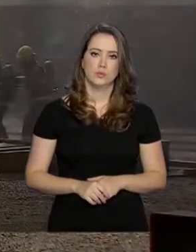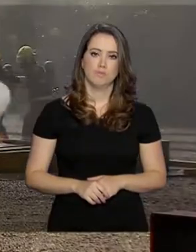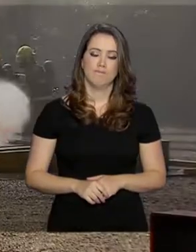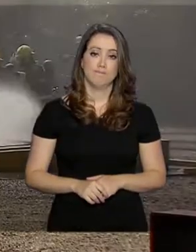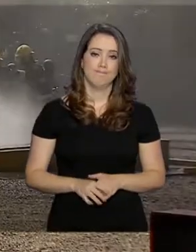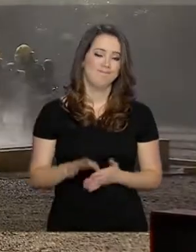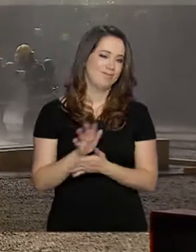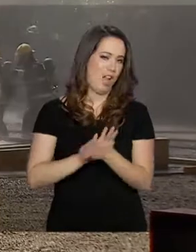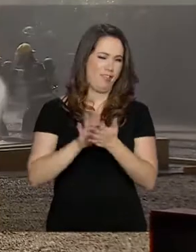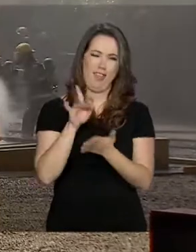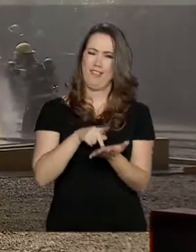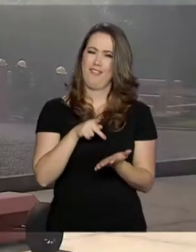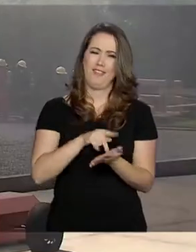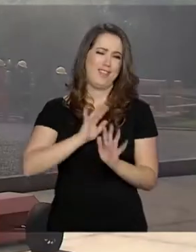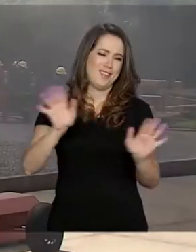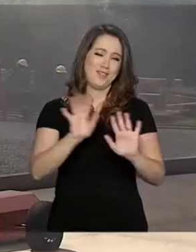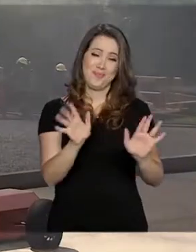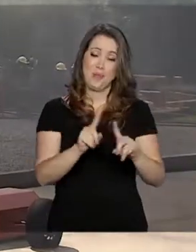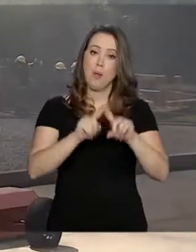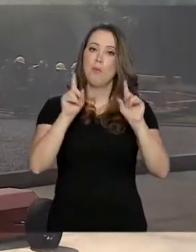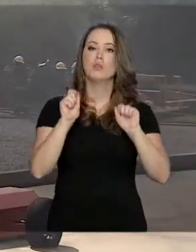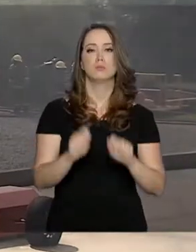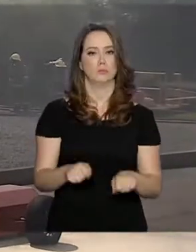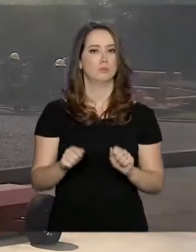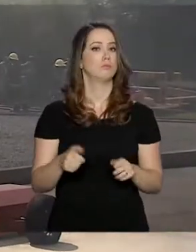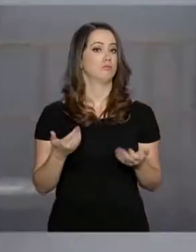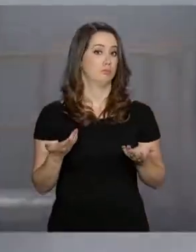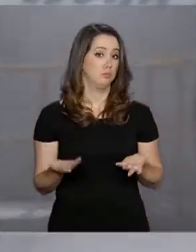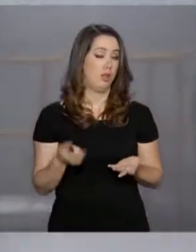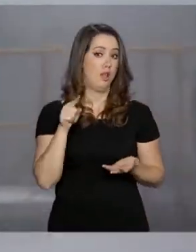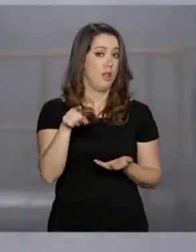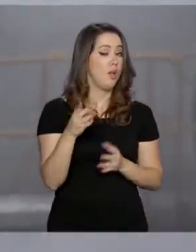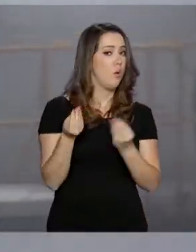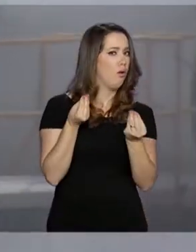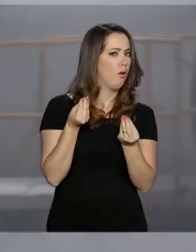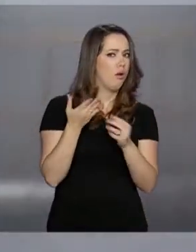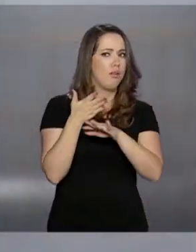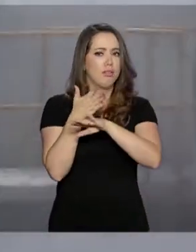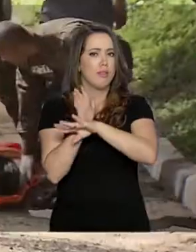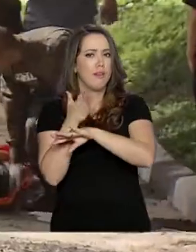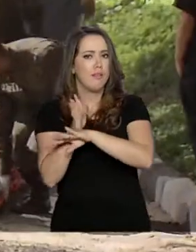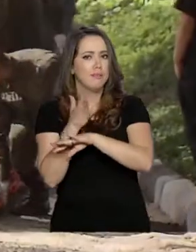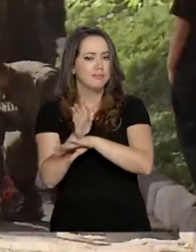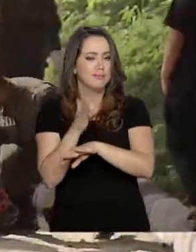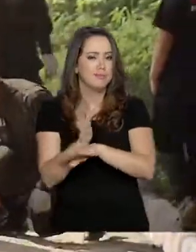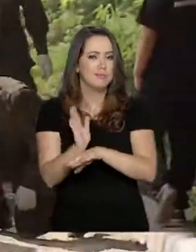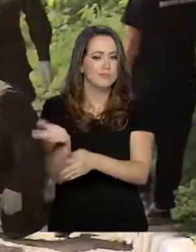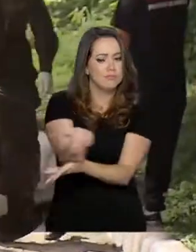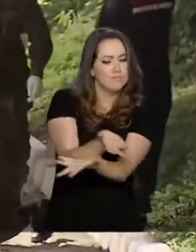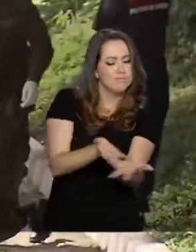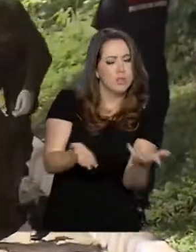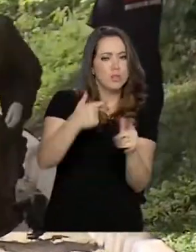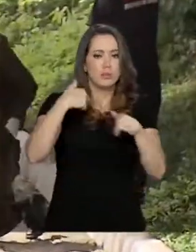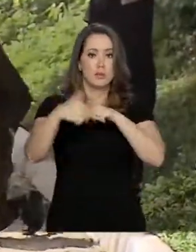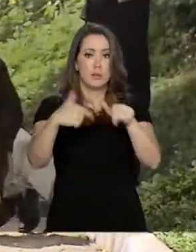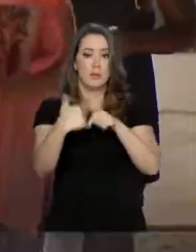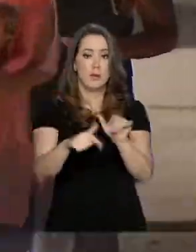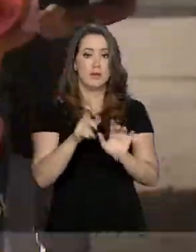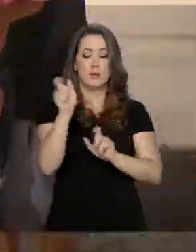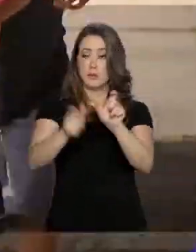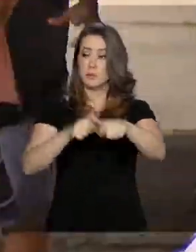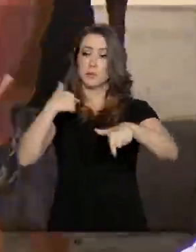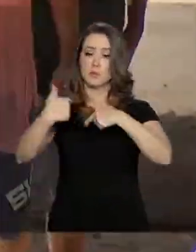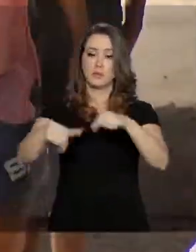Nada disso é verdade, mas poderia ser. Trata-se de um treinamento para articular as ações dos agentes que